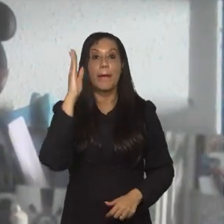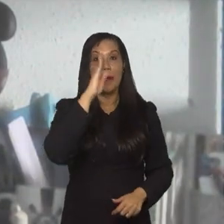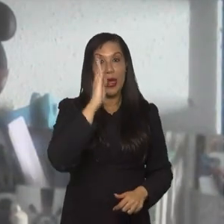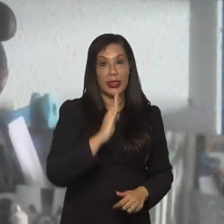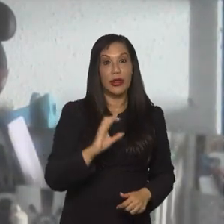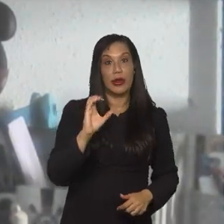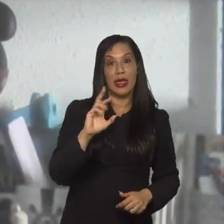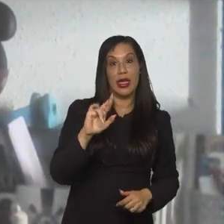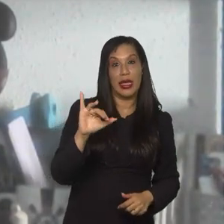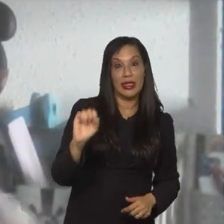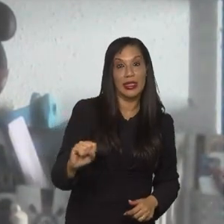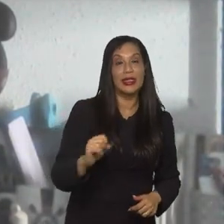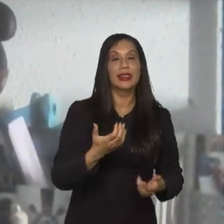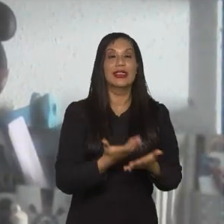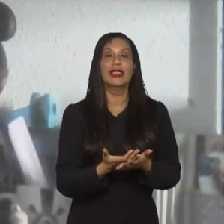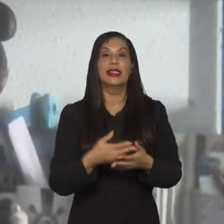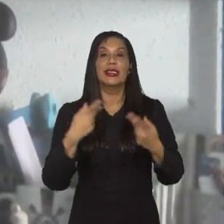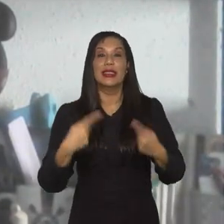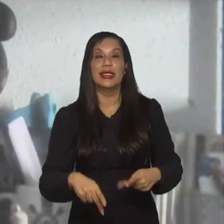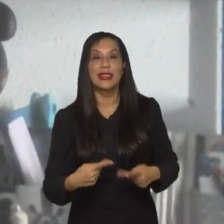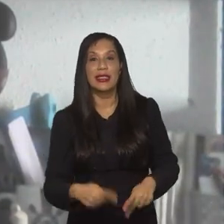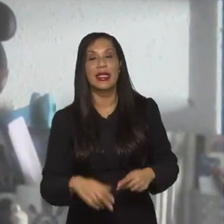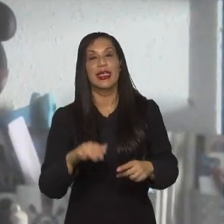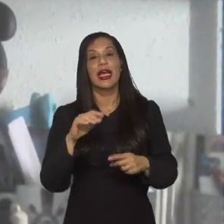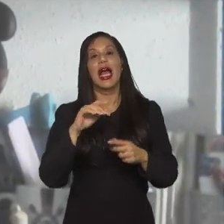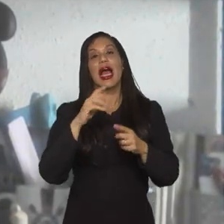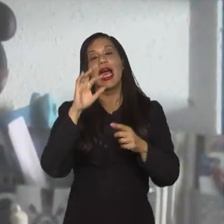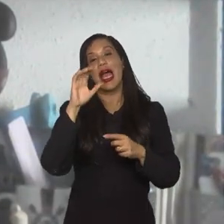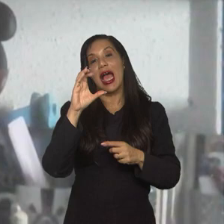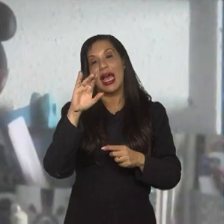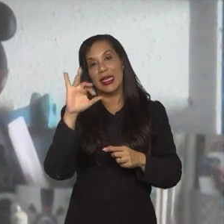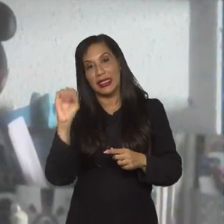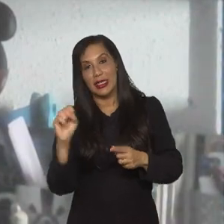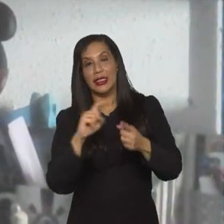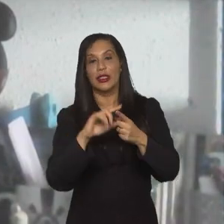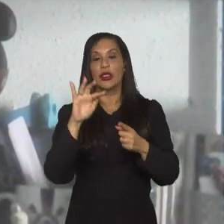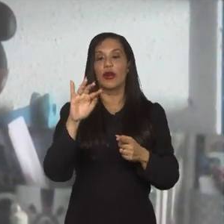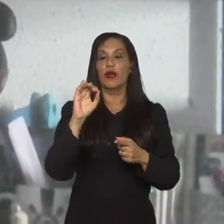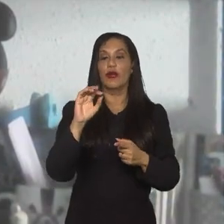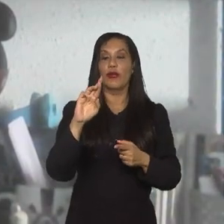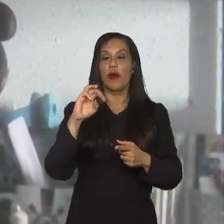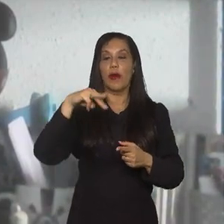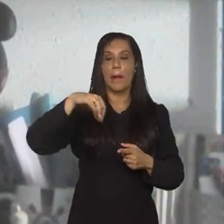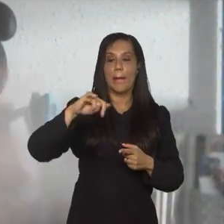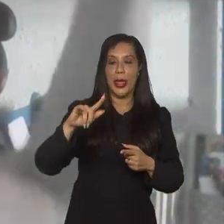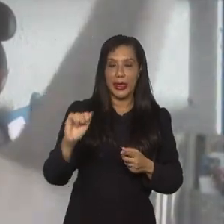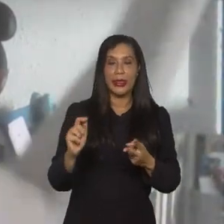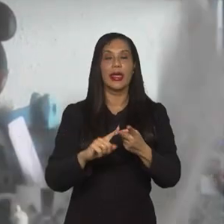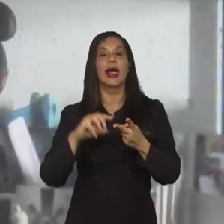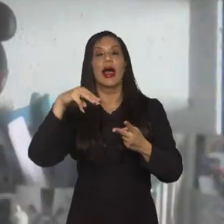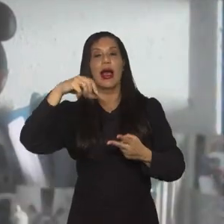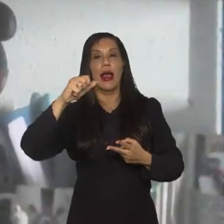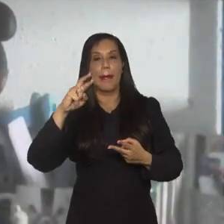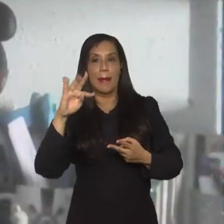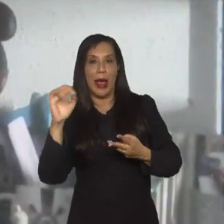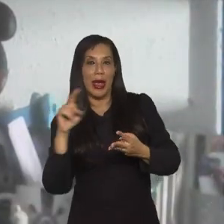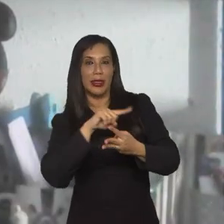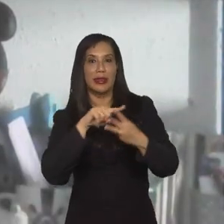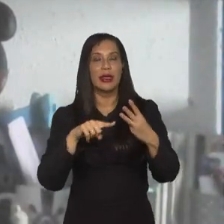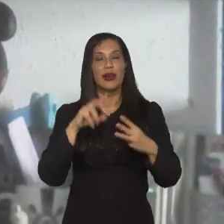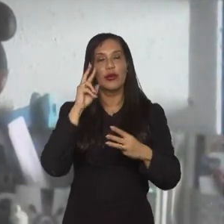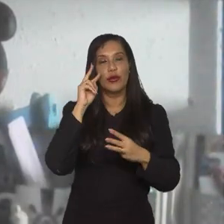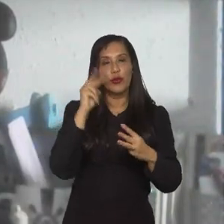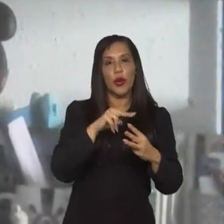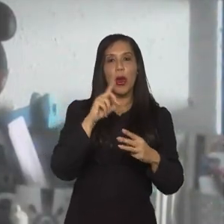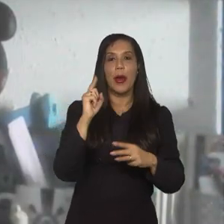né? A gente tem aquela questão da Cristiane formiga e mata. Eu não acompanhei como a Mota estava falando que viu a primeira seleção, eu não